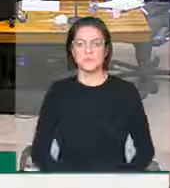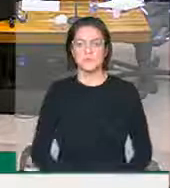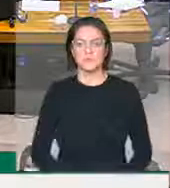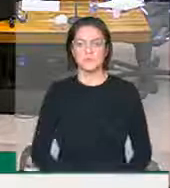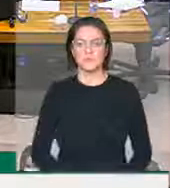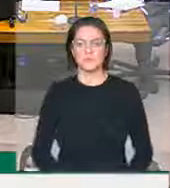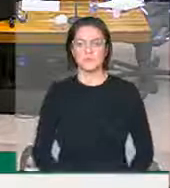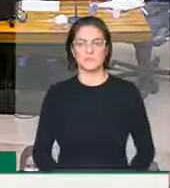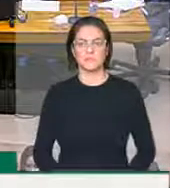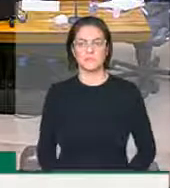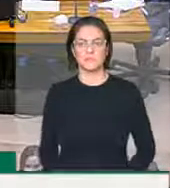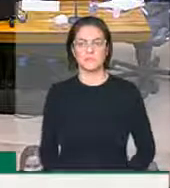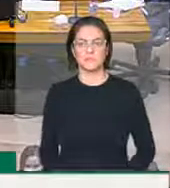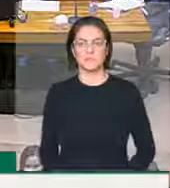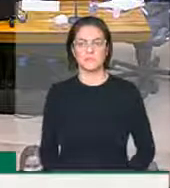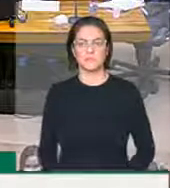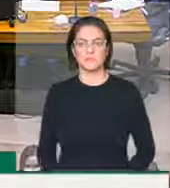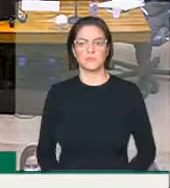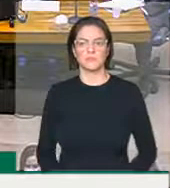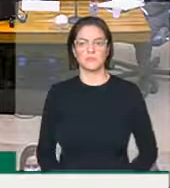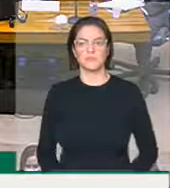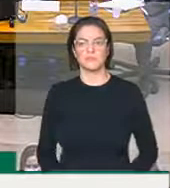Solidariedade, o deputado Eli, pode.